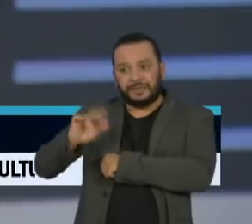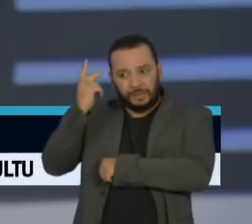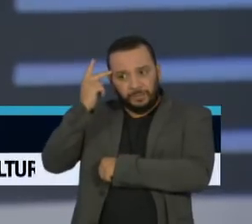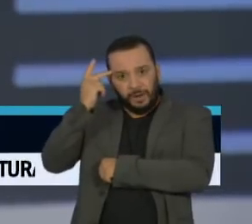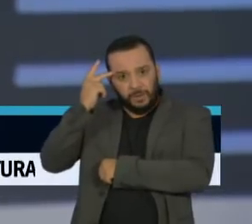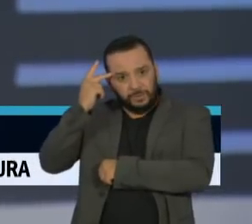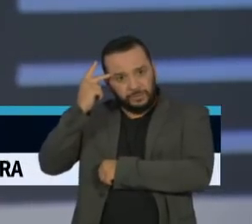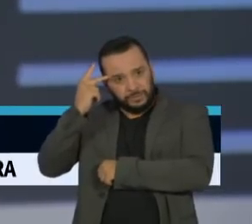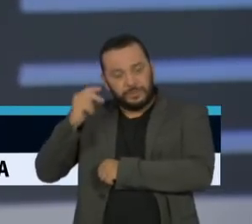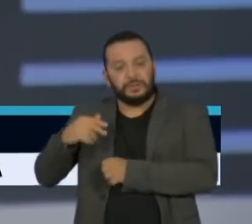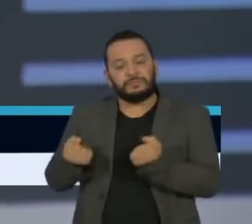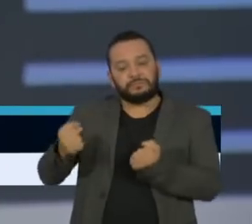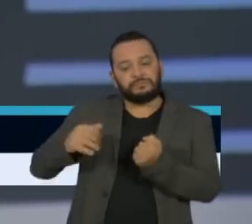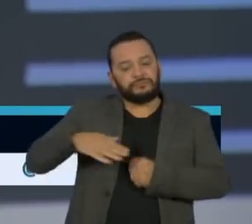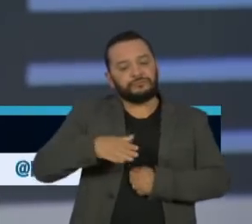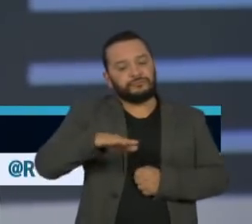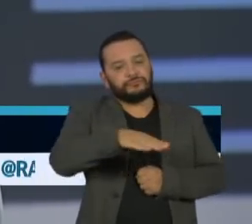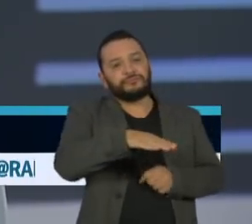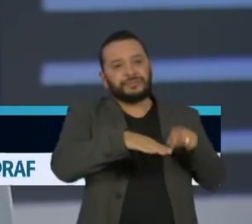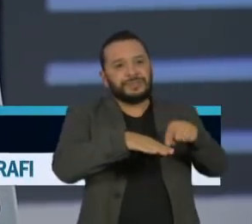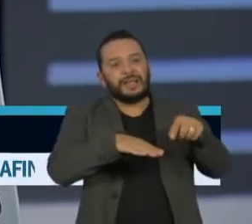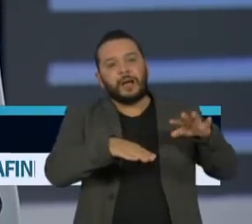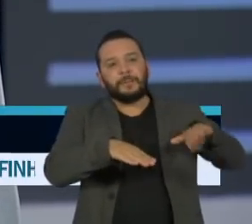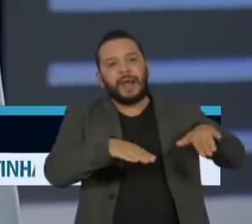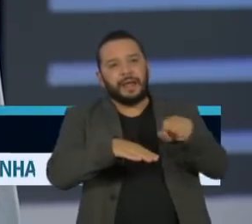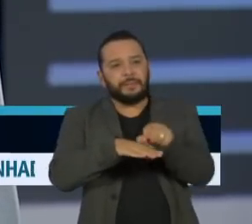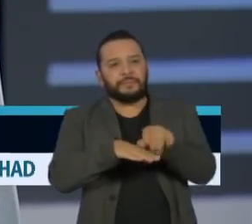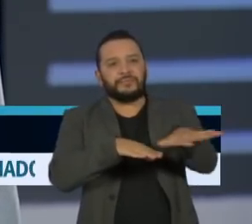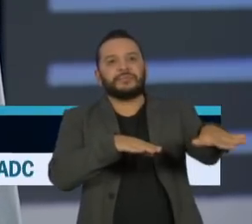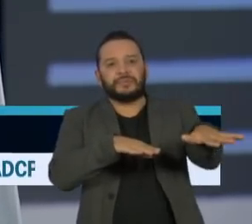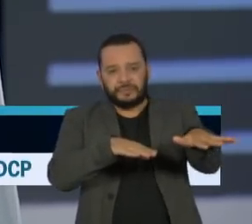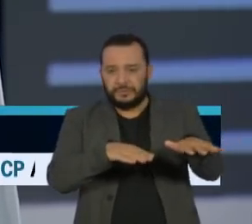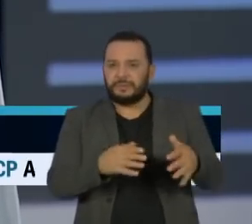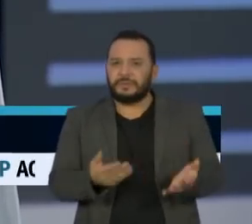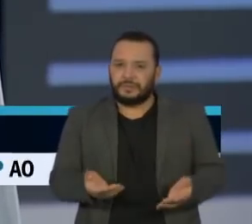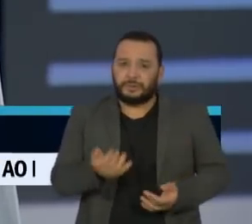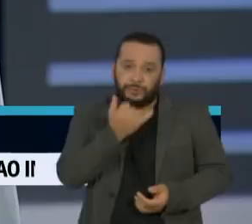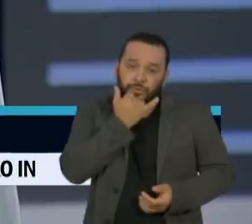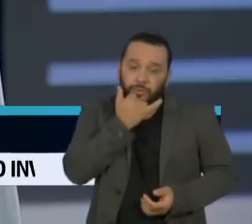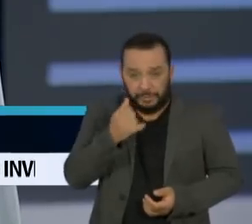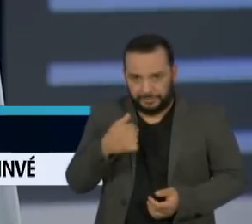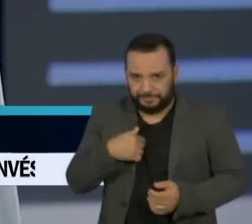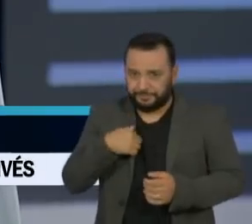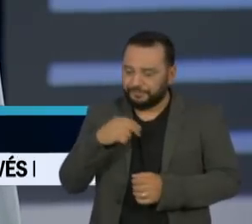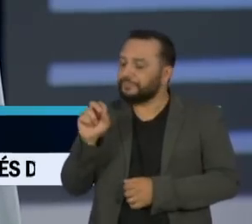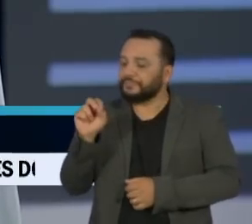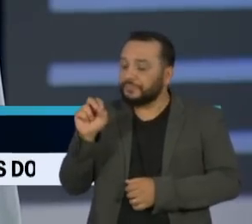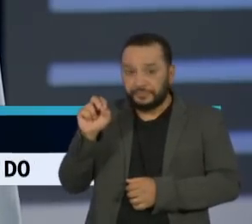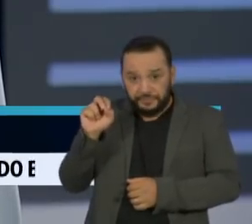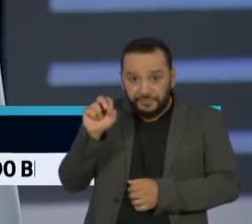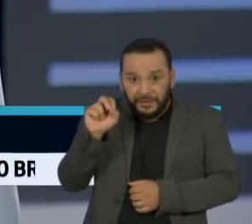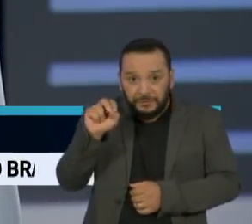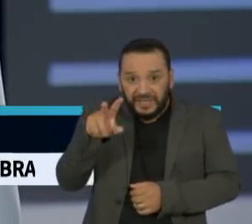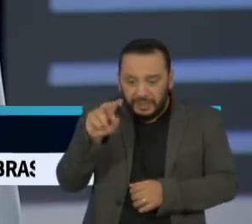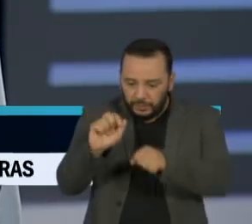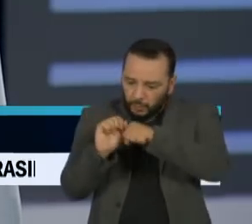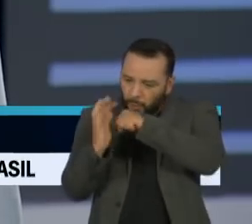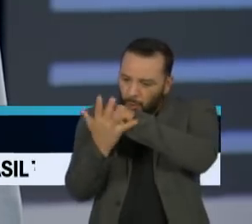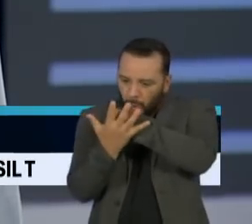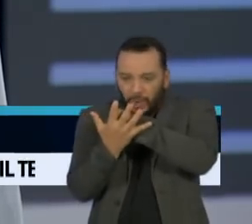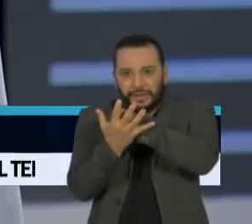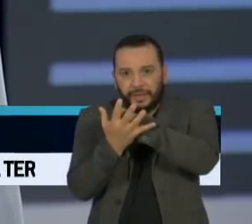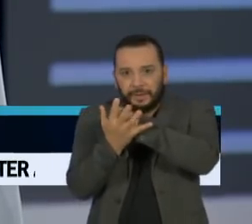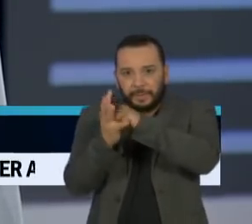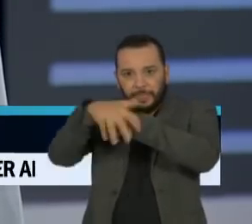você tem que ter duas coisas. Muita gente junta e mobilidade. Foi assim que o vírus não tem perna, não voa, e o único vetor que leva